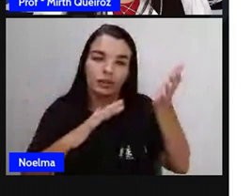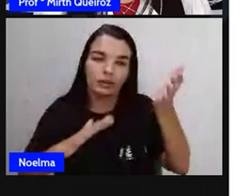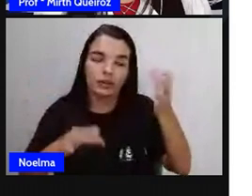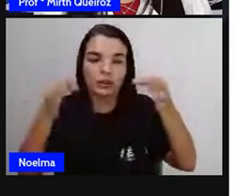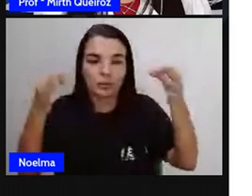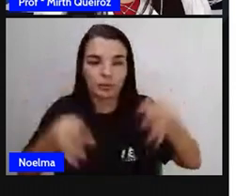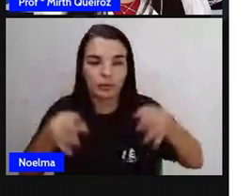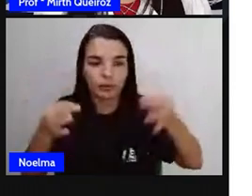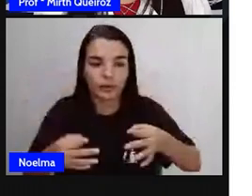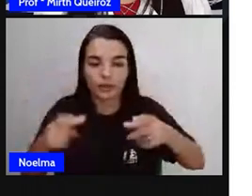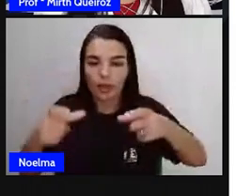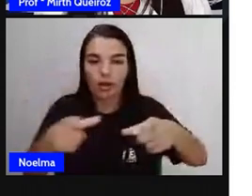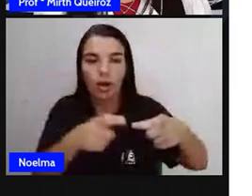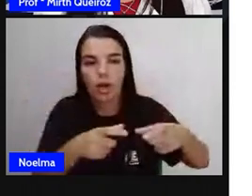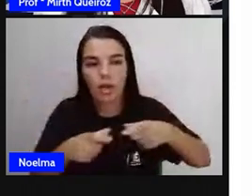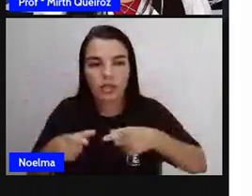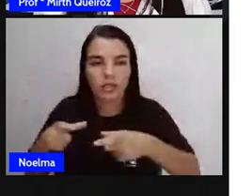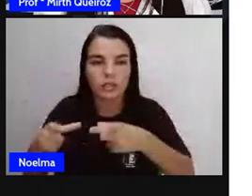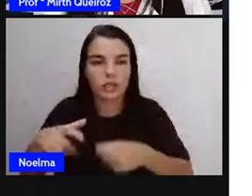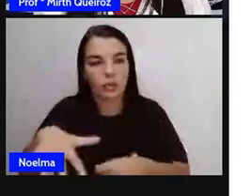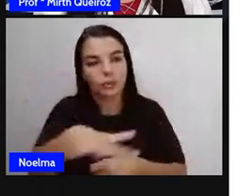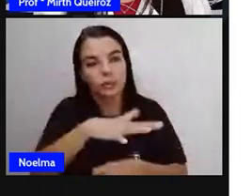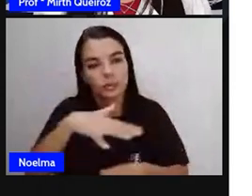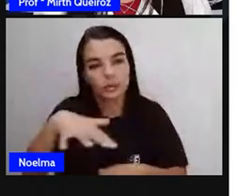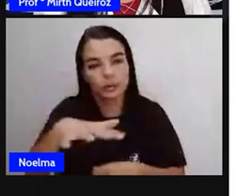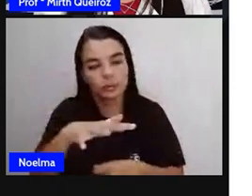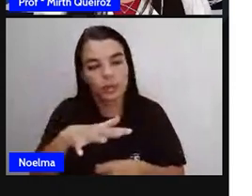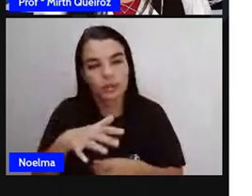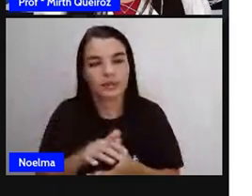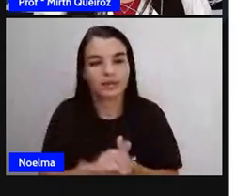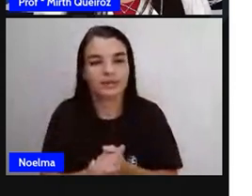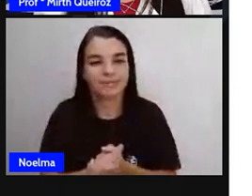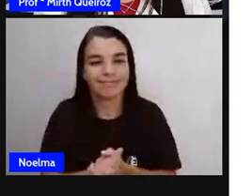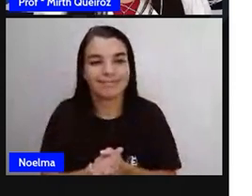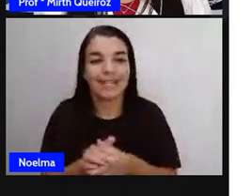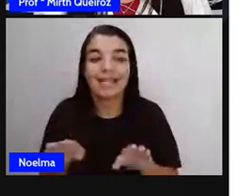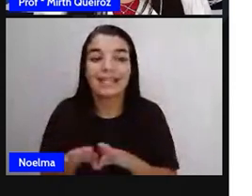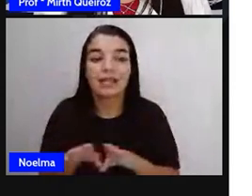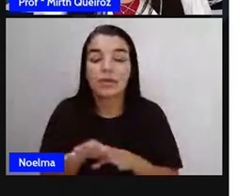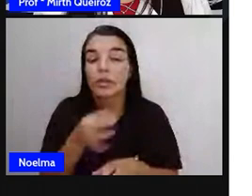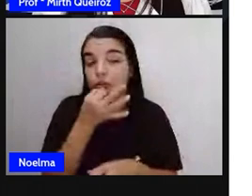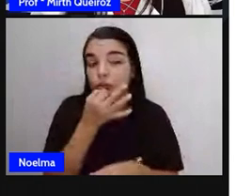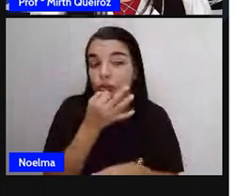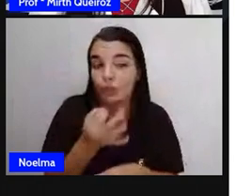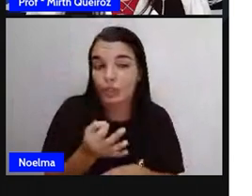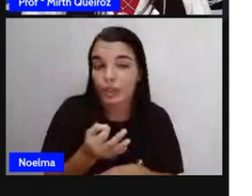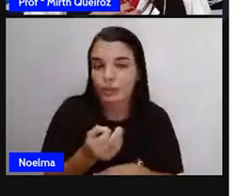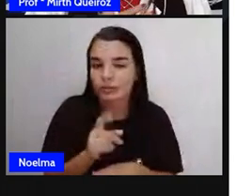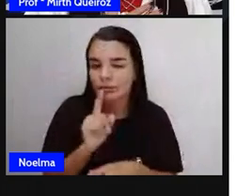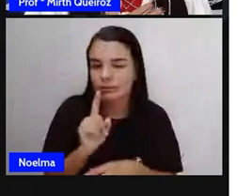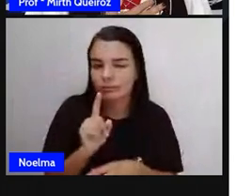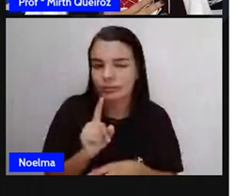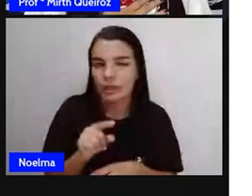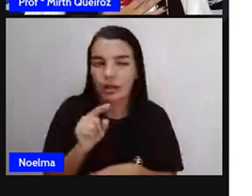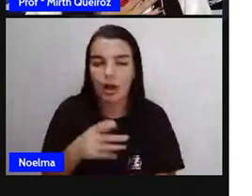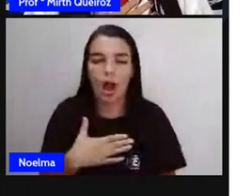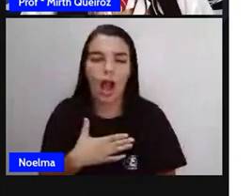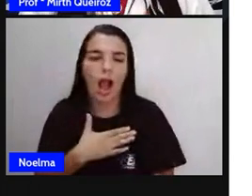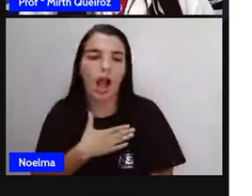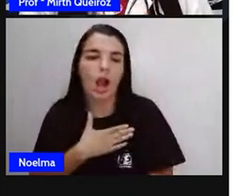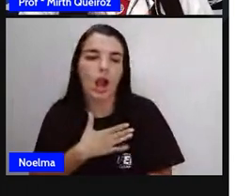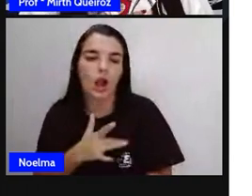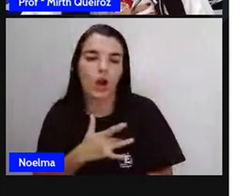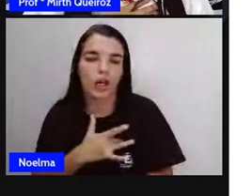dentro desse espaço. E uma dica para vocês saberem que é a direita e que é a esquerda. Toque a mãozinha no coração.